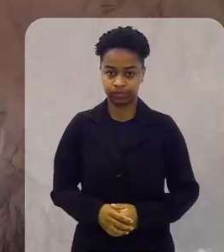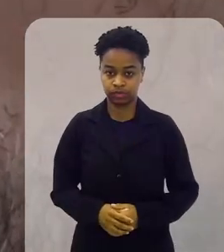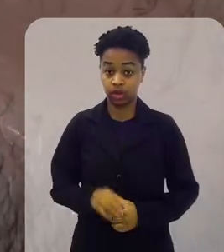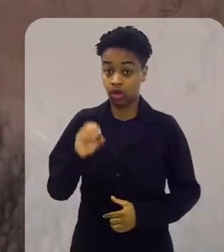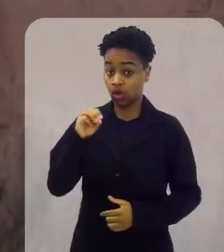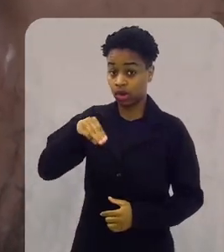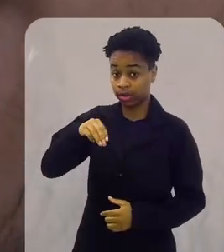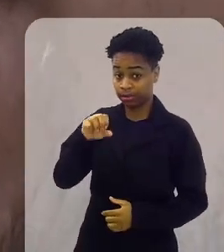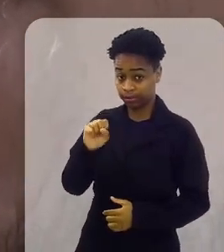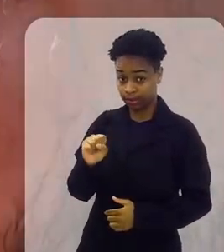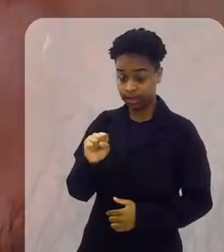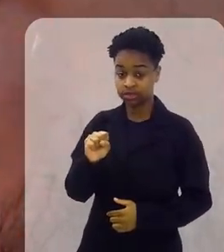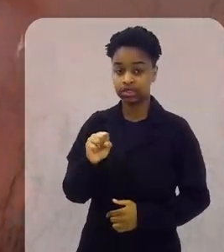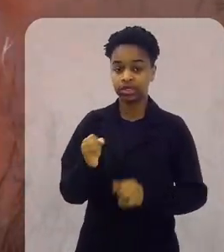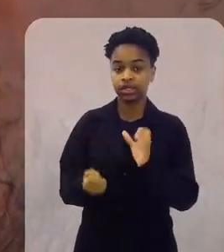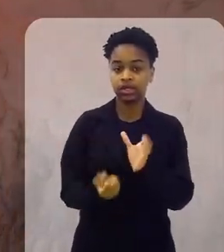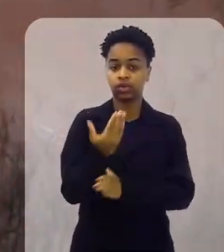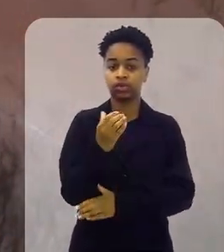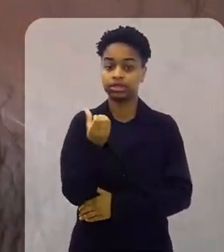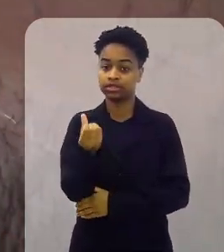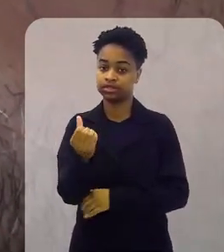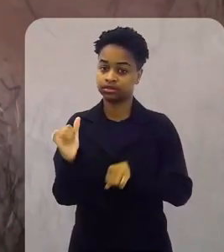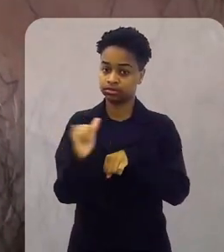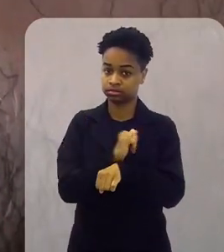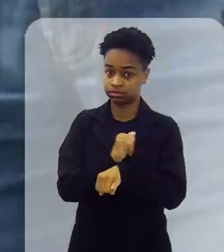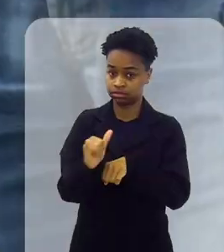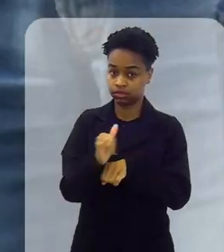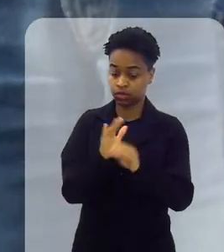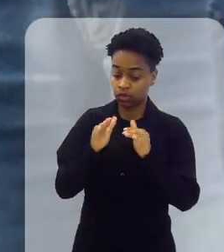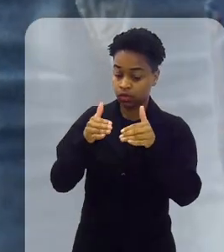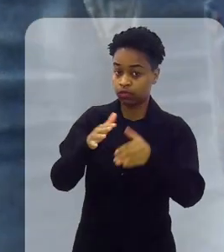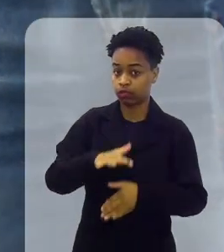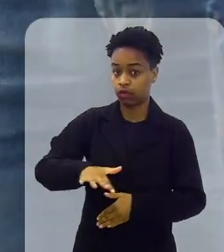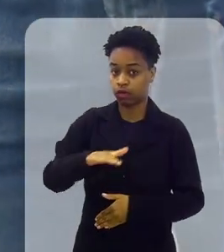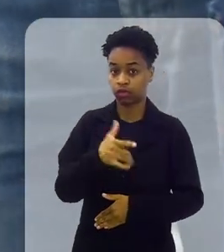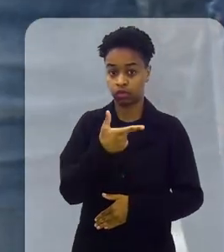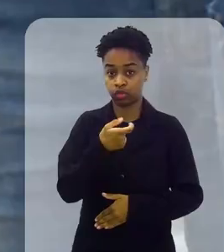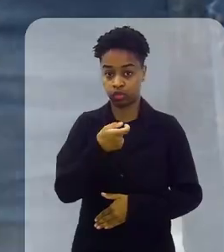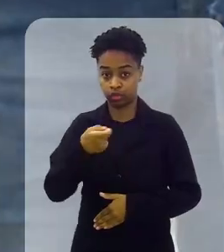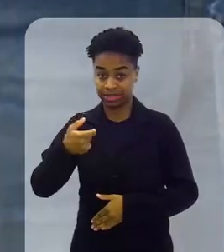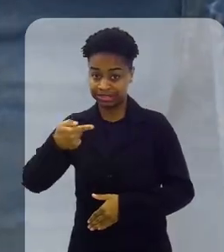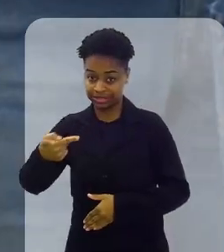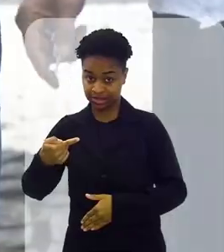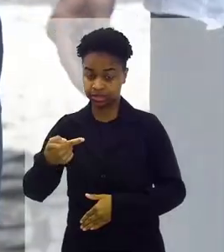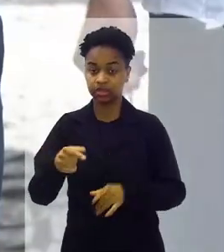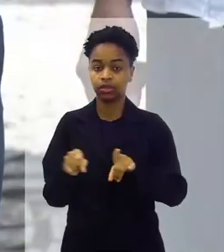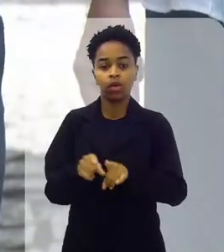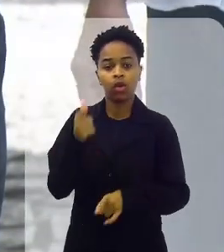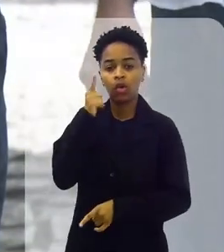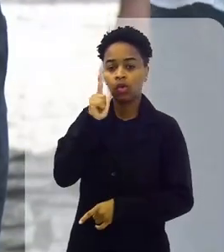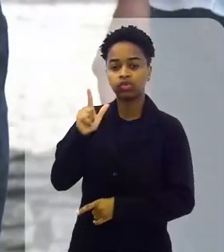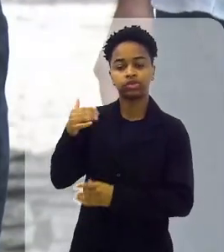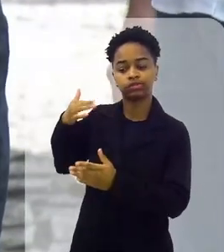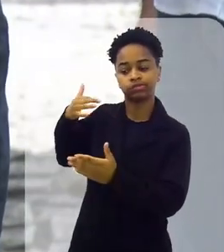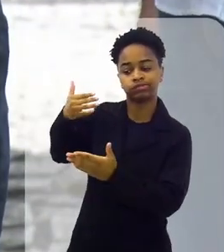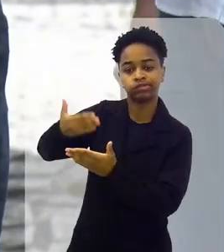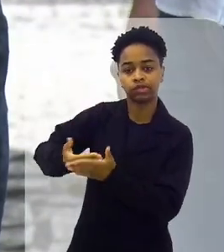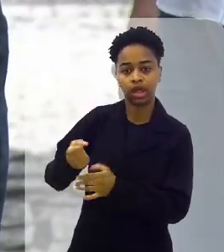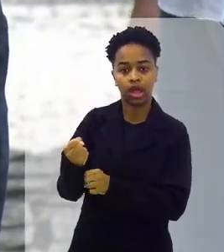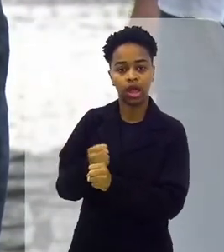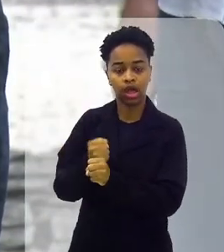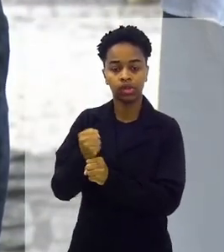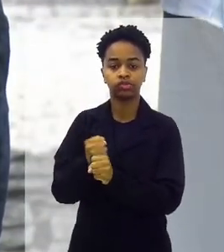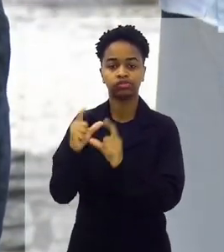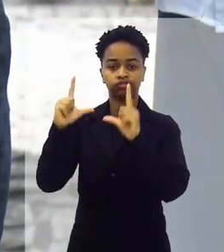A Organização Mundial da Saúde elaborou seis estratégias nesse sentido em 2007 e conseguiu ao longo dos últimos